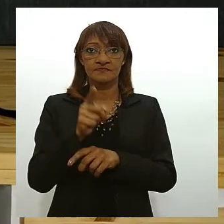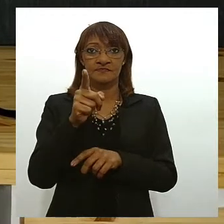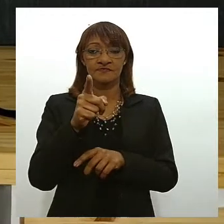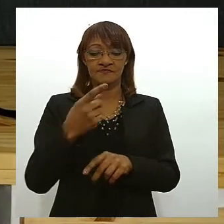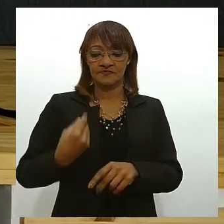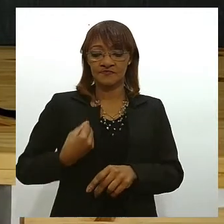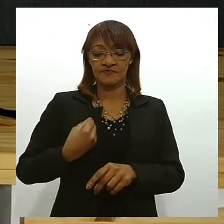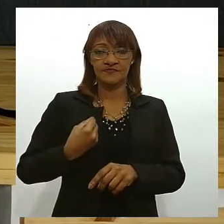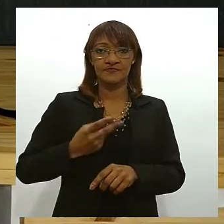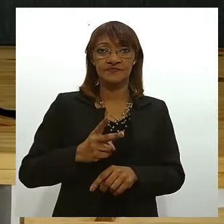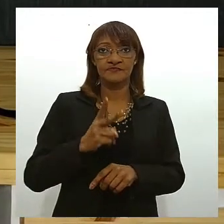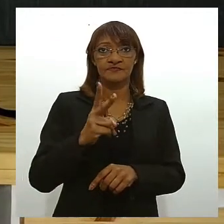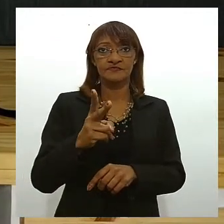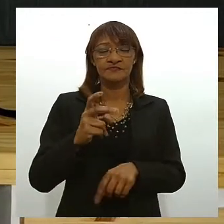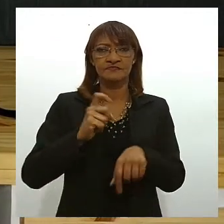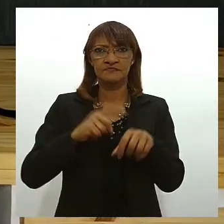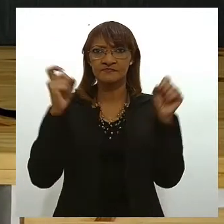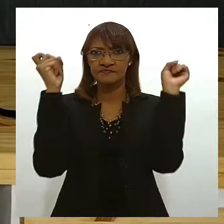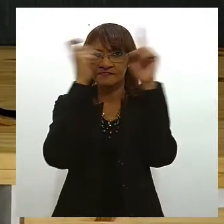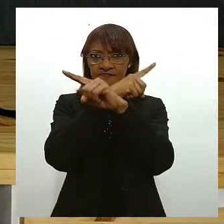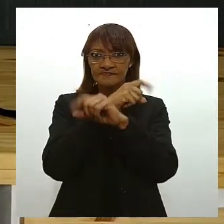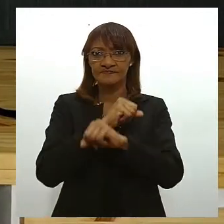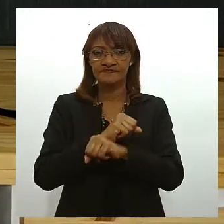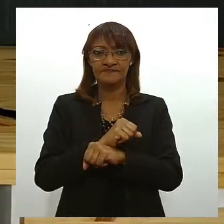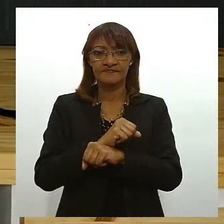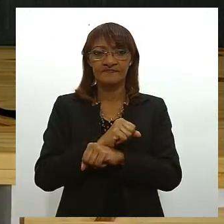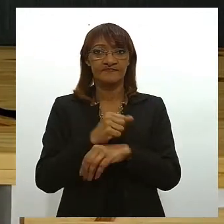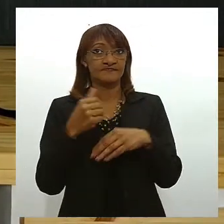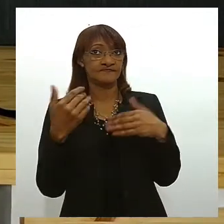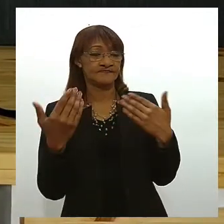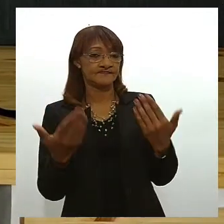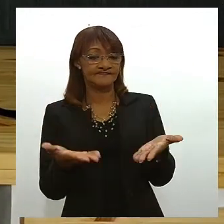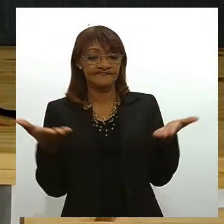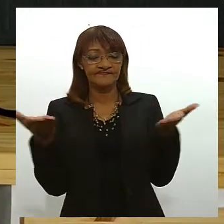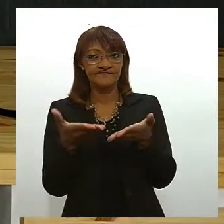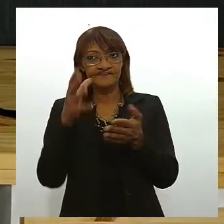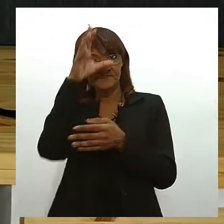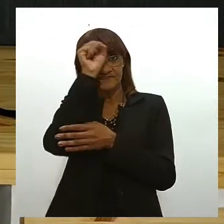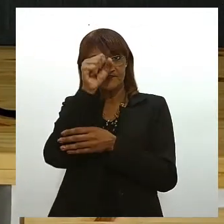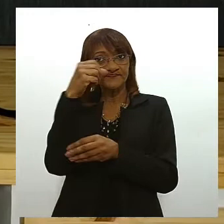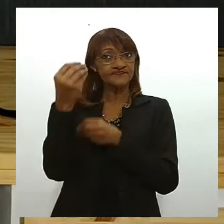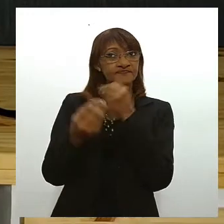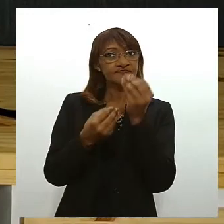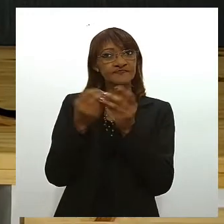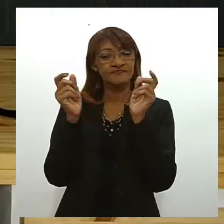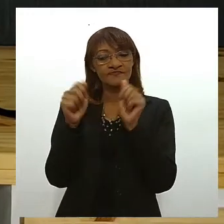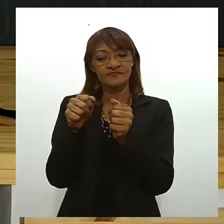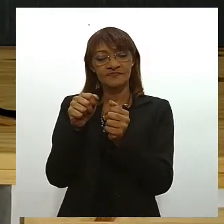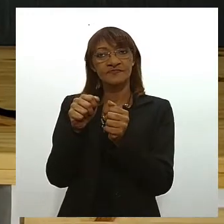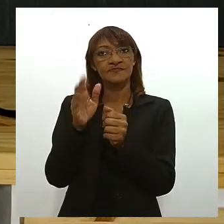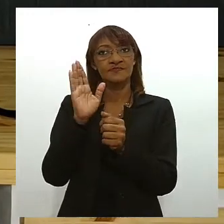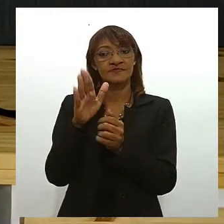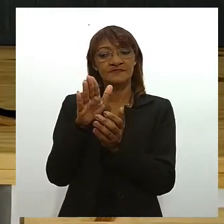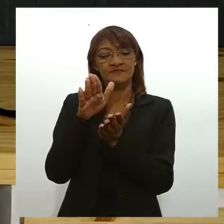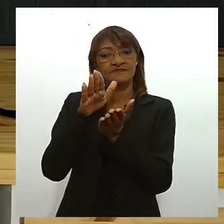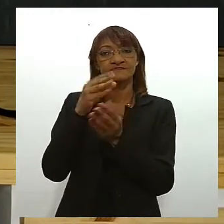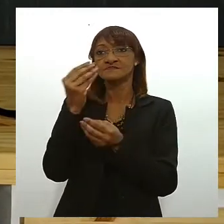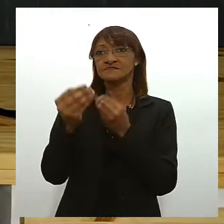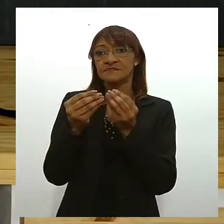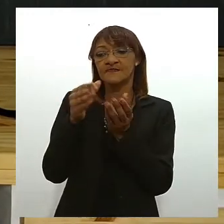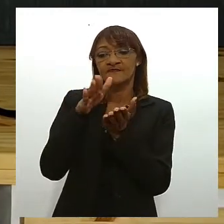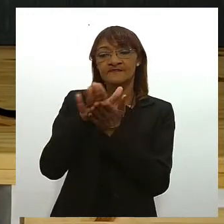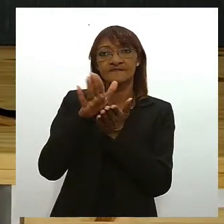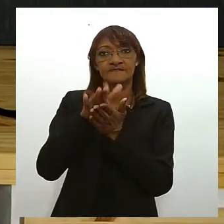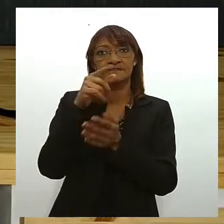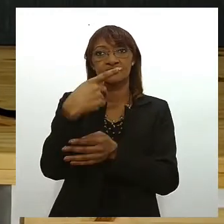vida em momentos de maior dificuldade sabendo disso vamos agora aprender como fazer a conta para encontrar qual é o valor